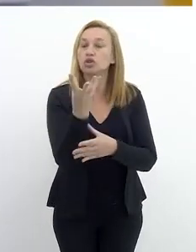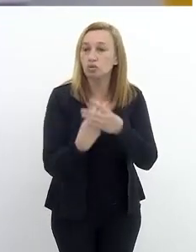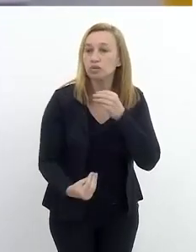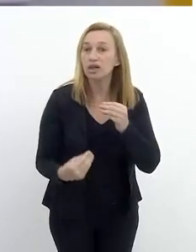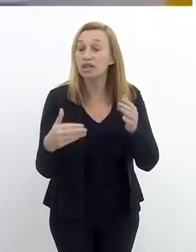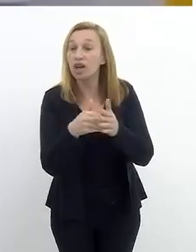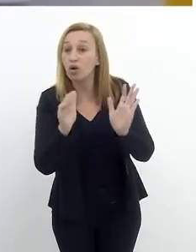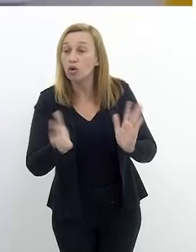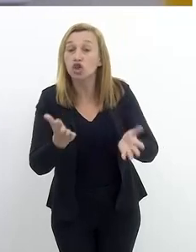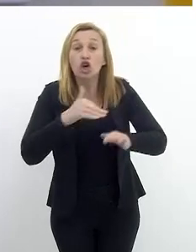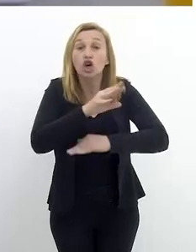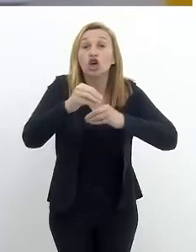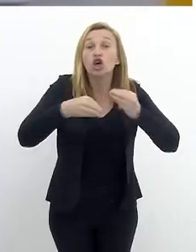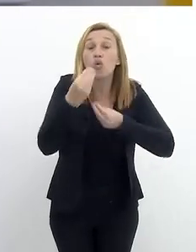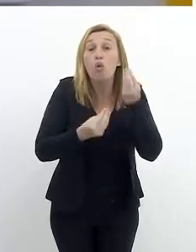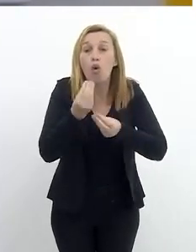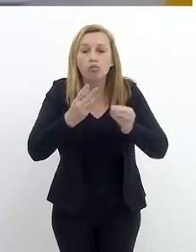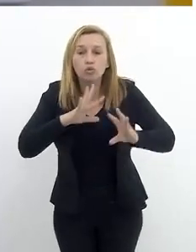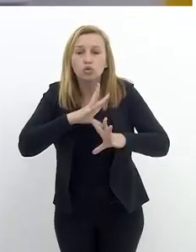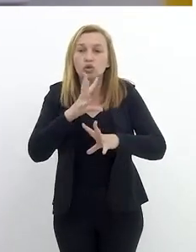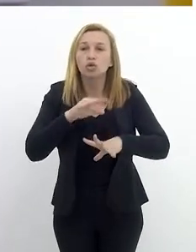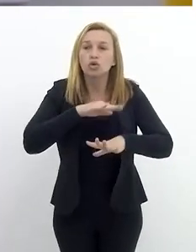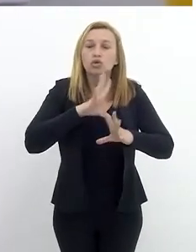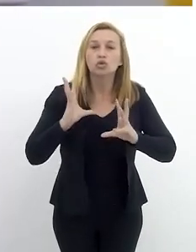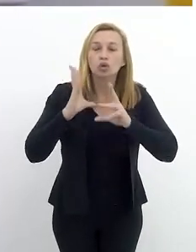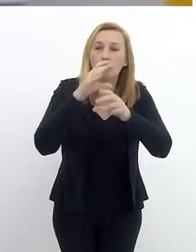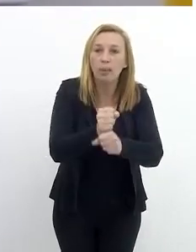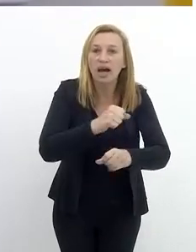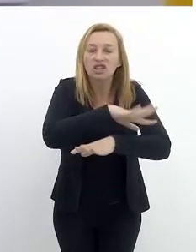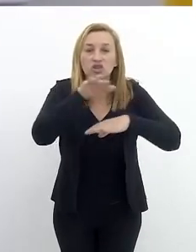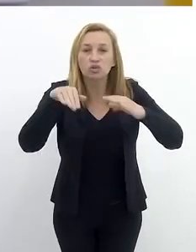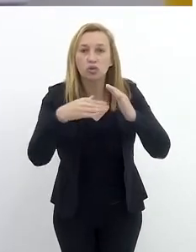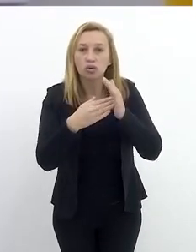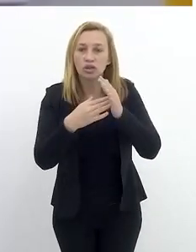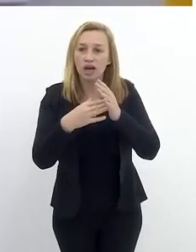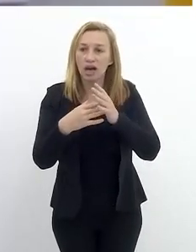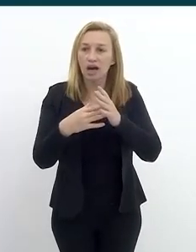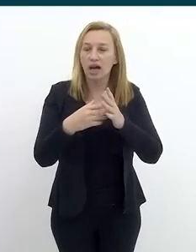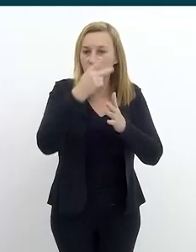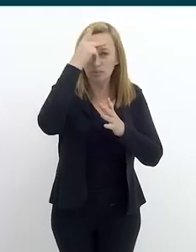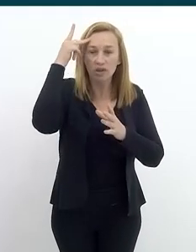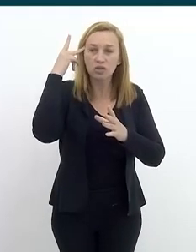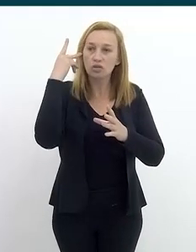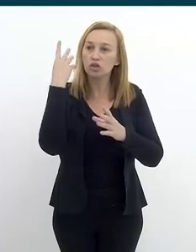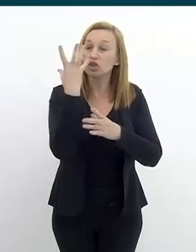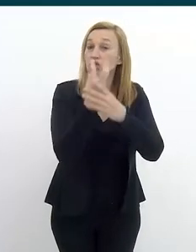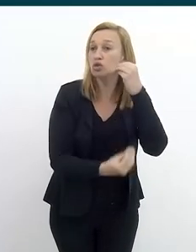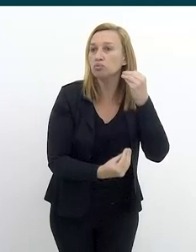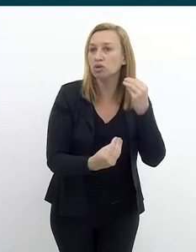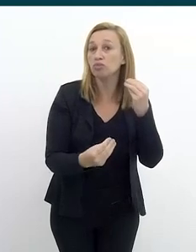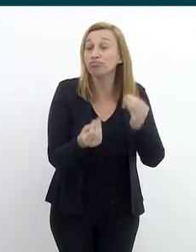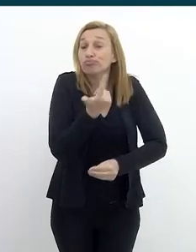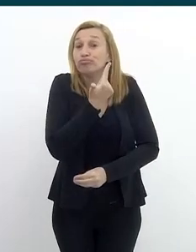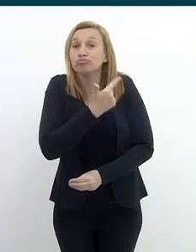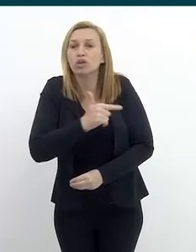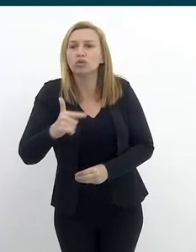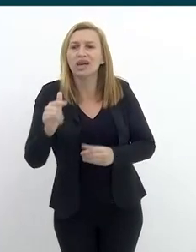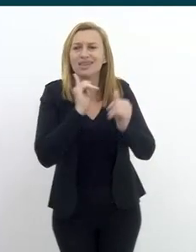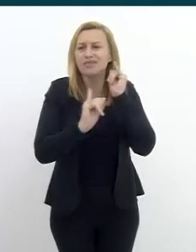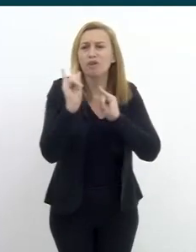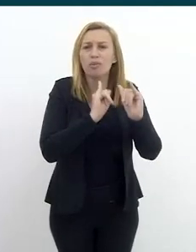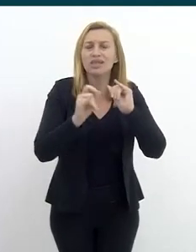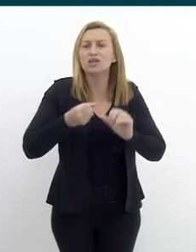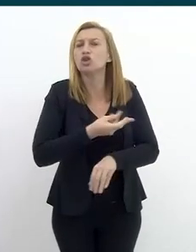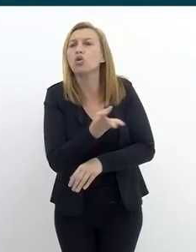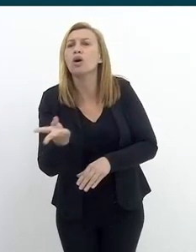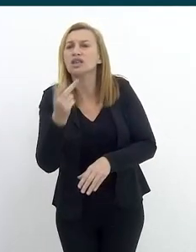como somar todas essas pessoas que ficaram desaparecidas todos os outros anos. A gente até ainda não tem essa informação de